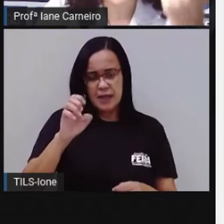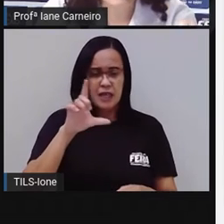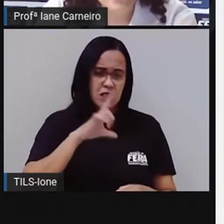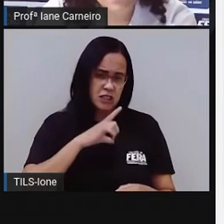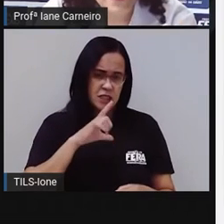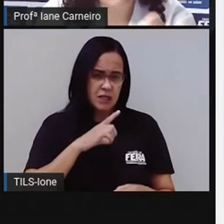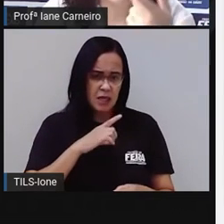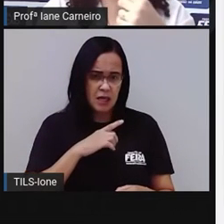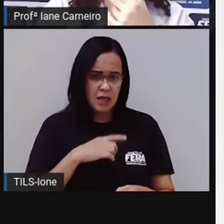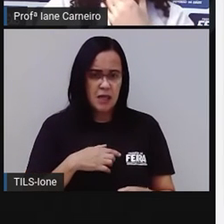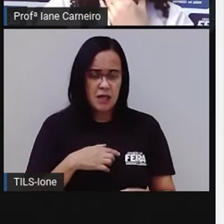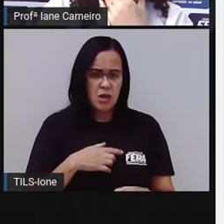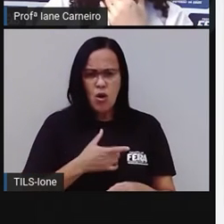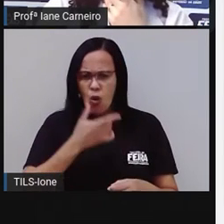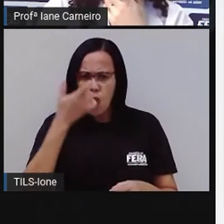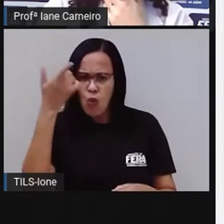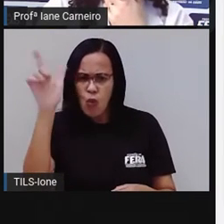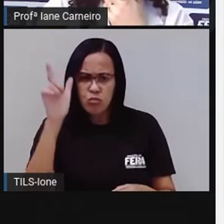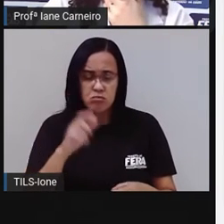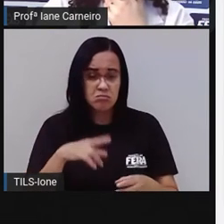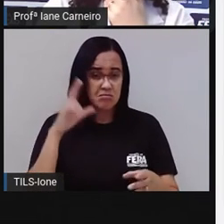dentro da palavra abacate?